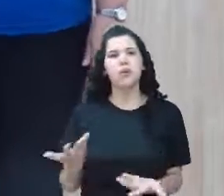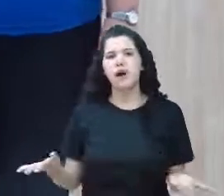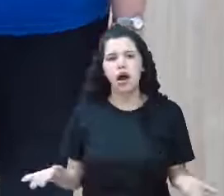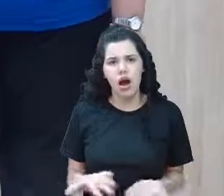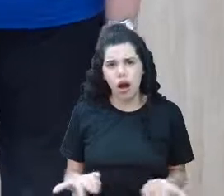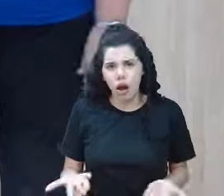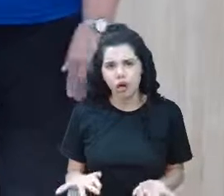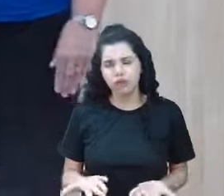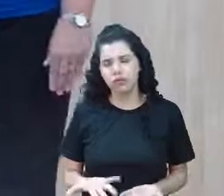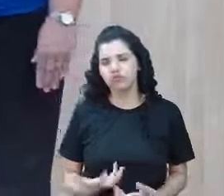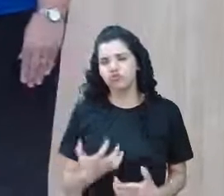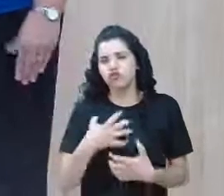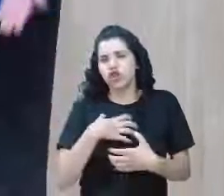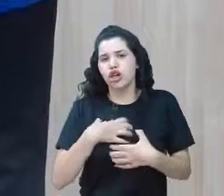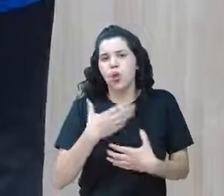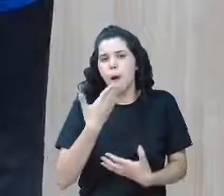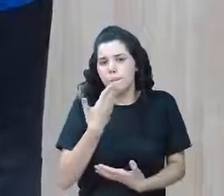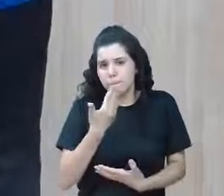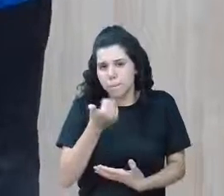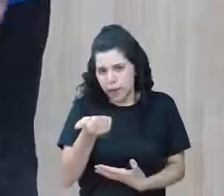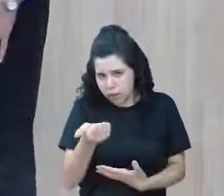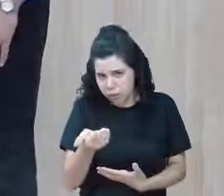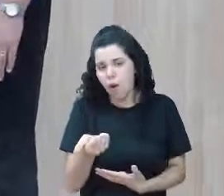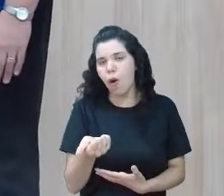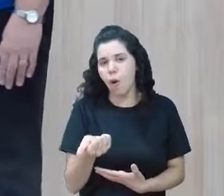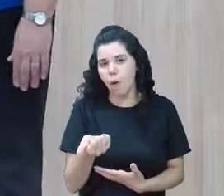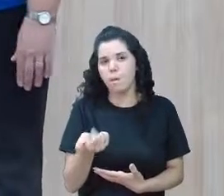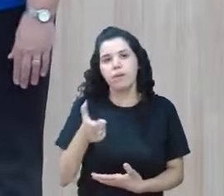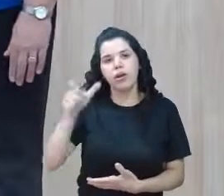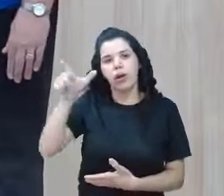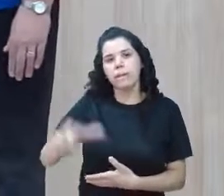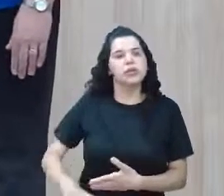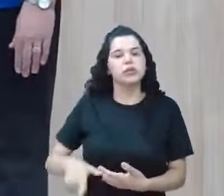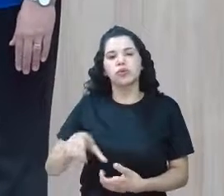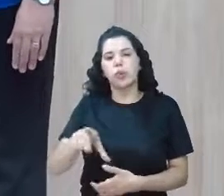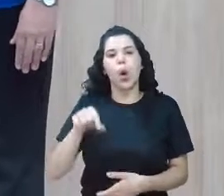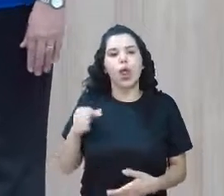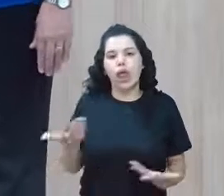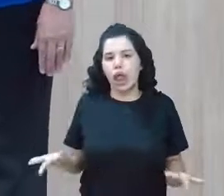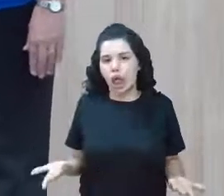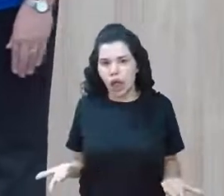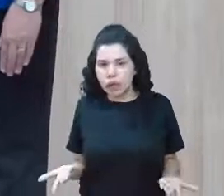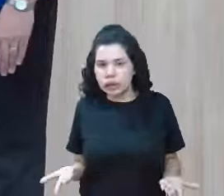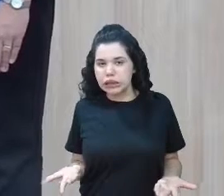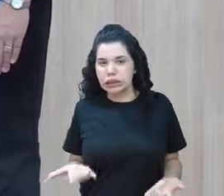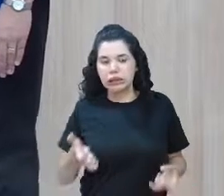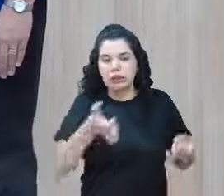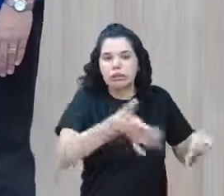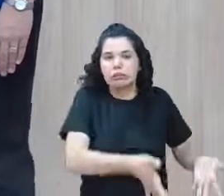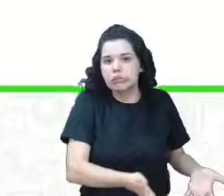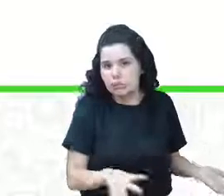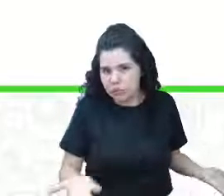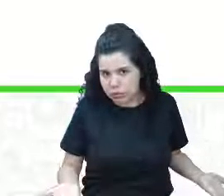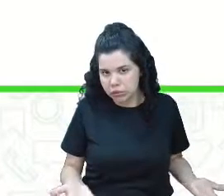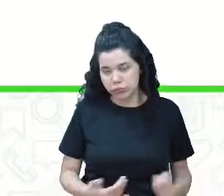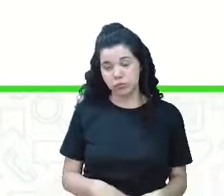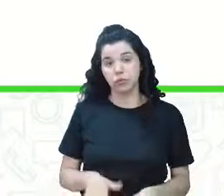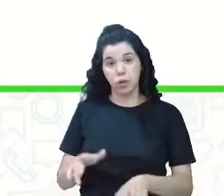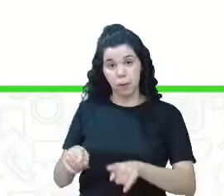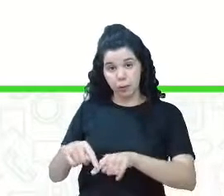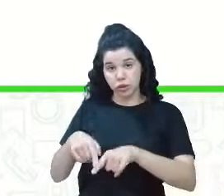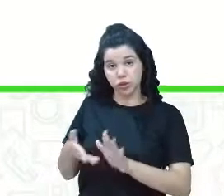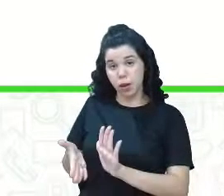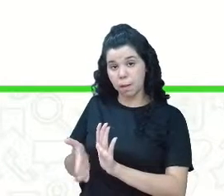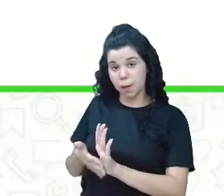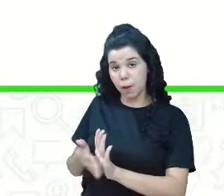Qual vai ser a melhor solução para esse dono de supermercado? Do mercadinho? Sugira para o dono desse